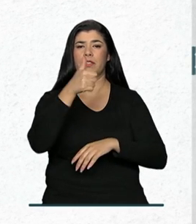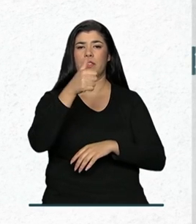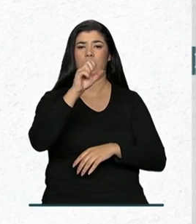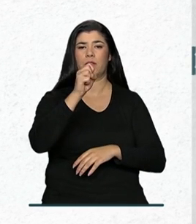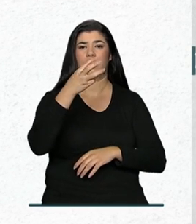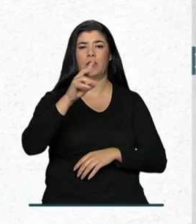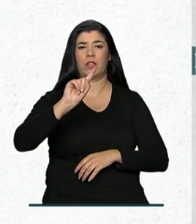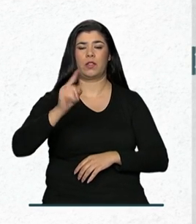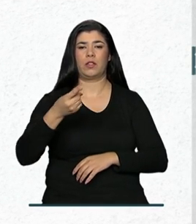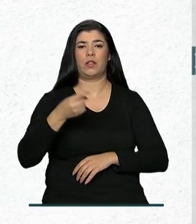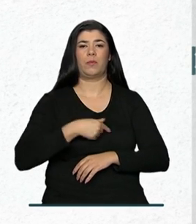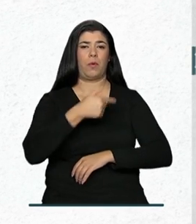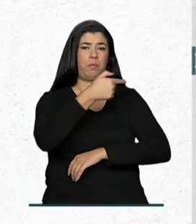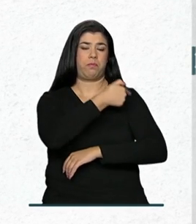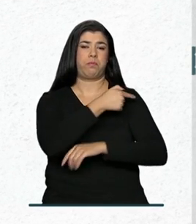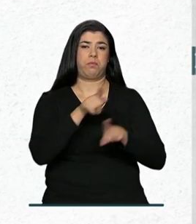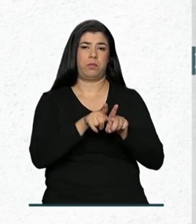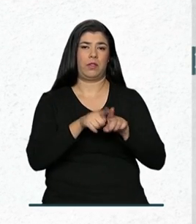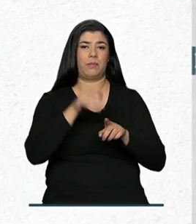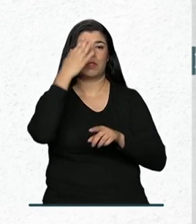183 mil doses.